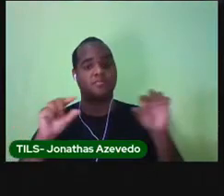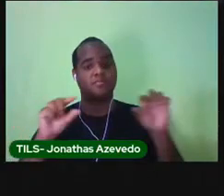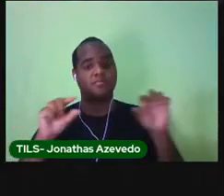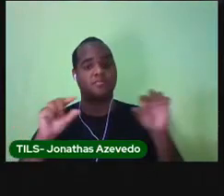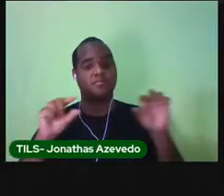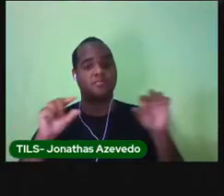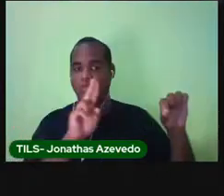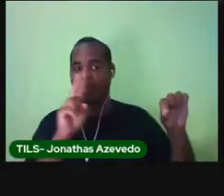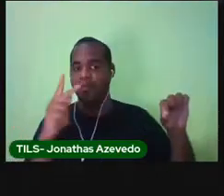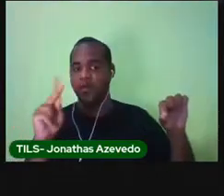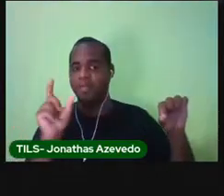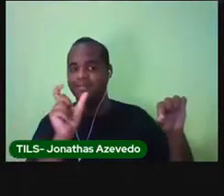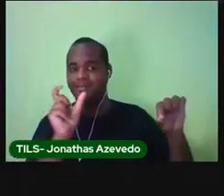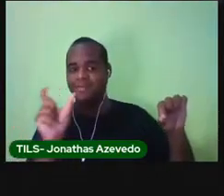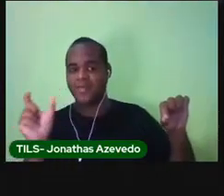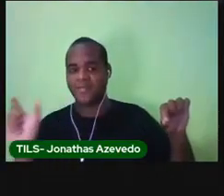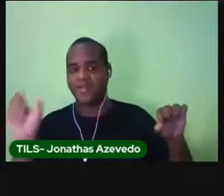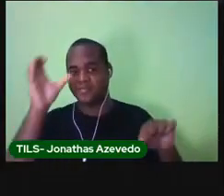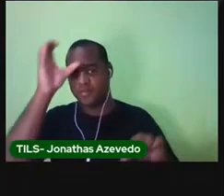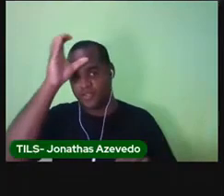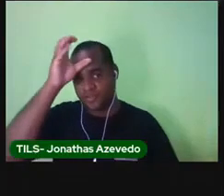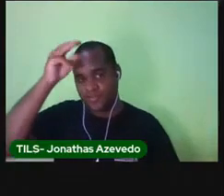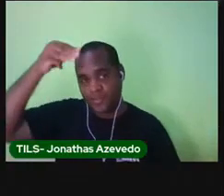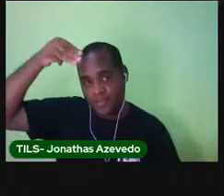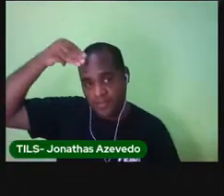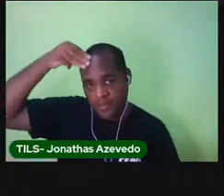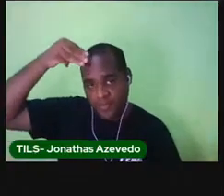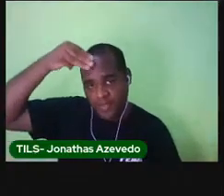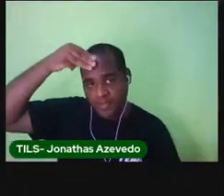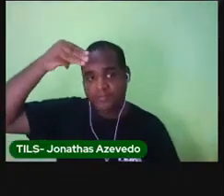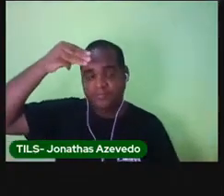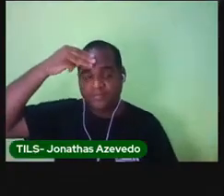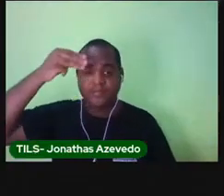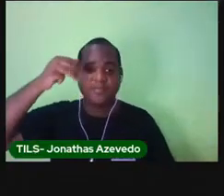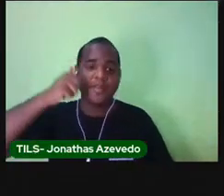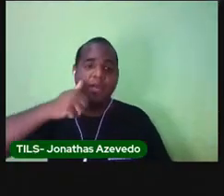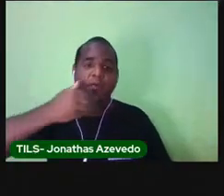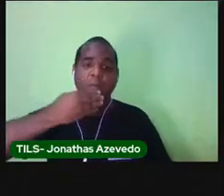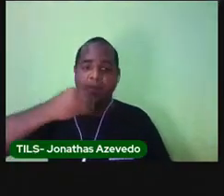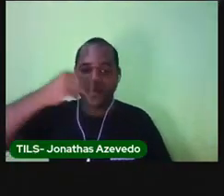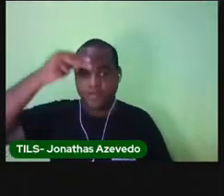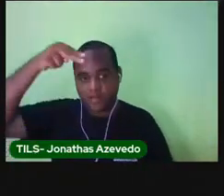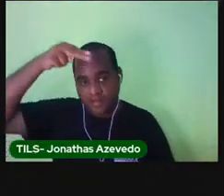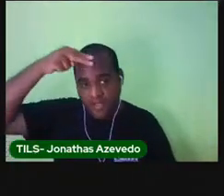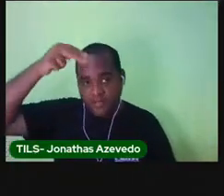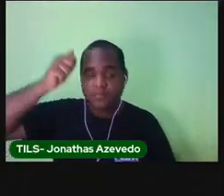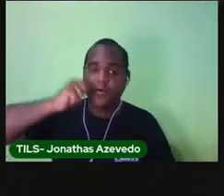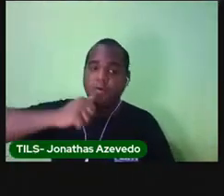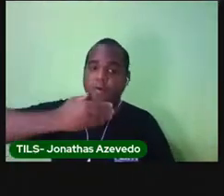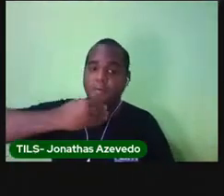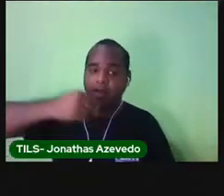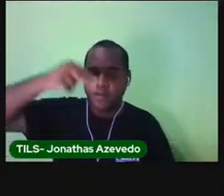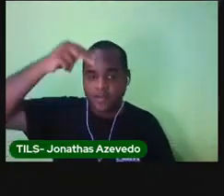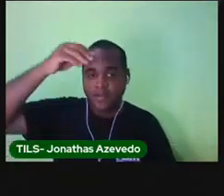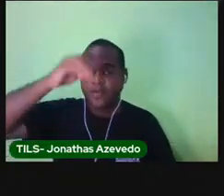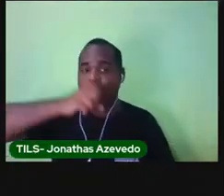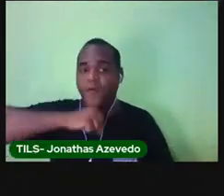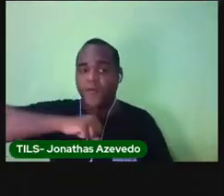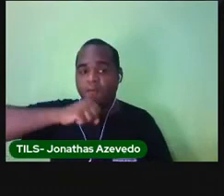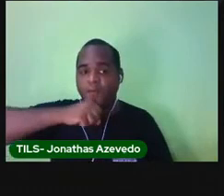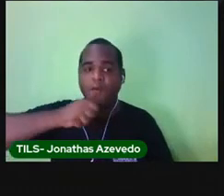com os nomes. Tios, sobrinho e sobrinha, neto ou neta, avós,